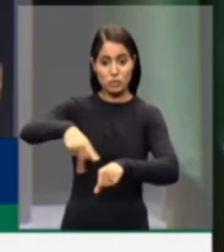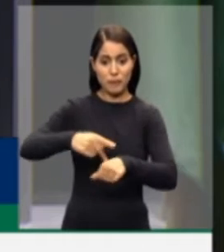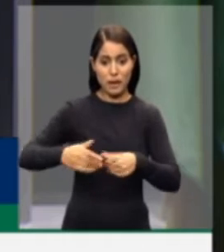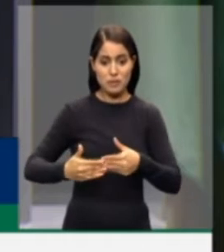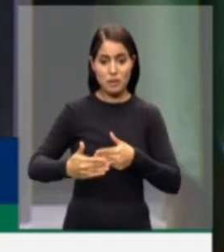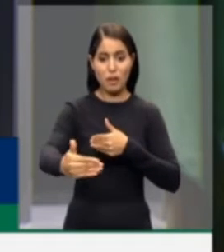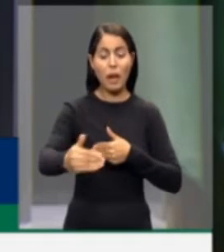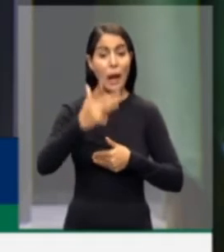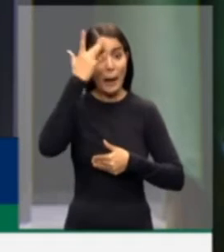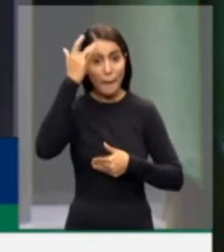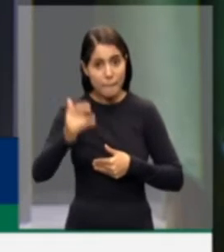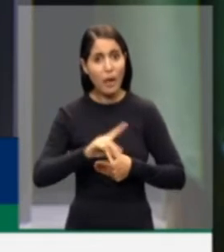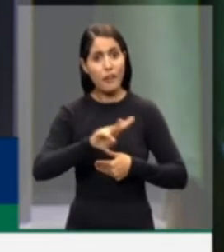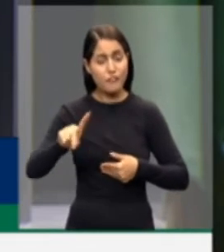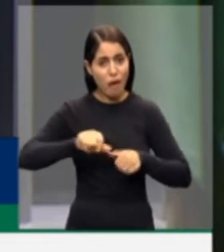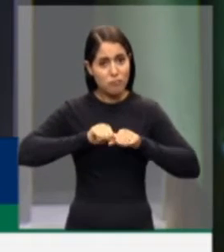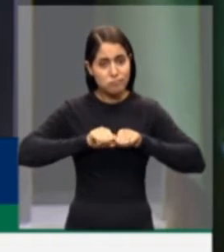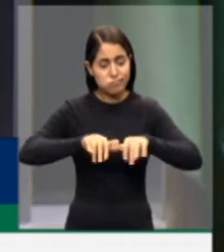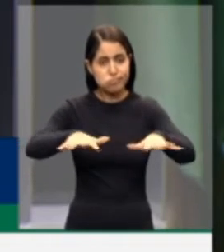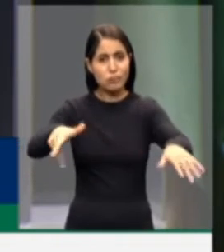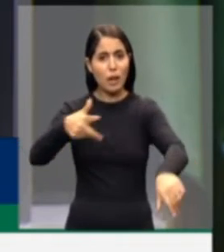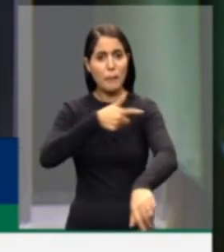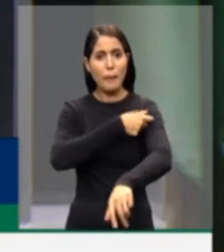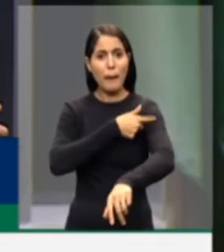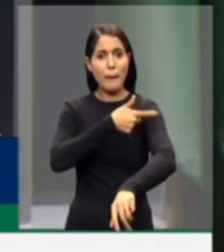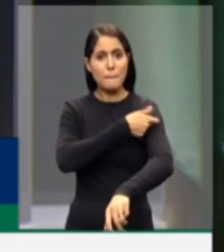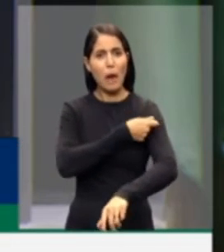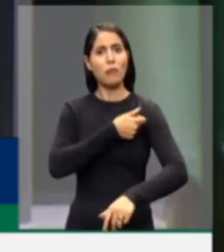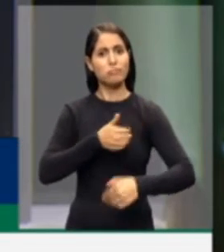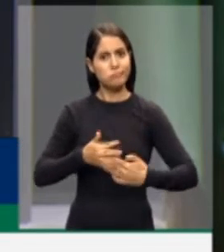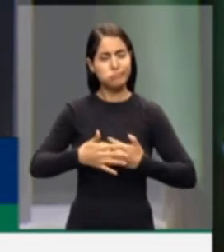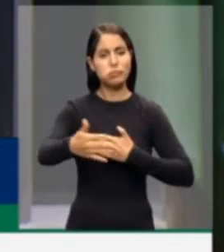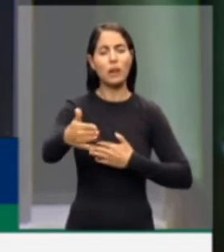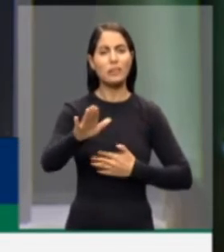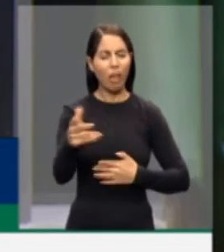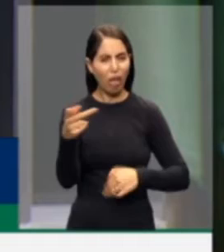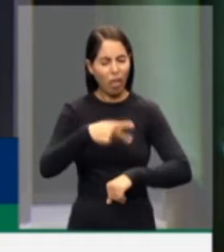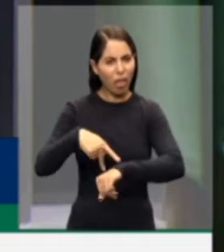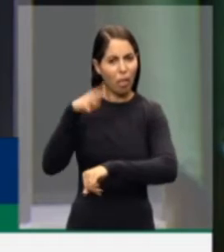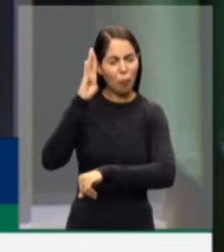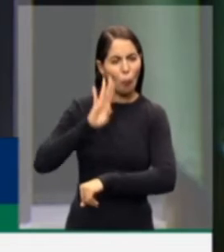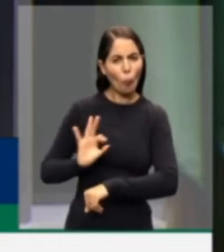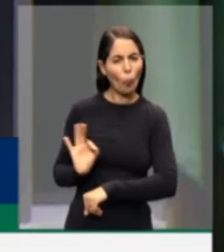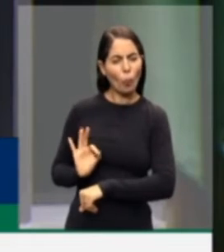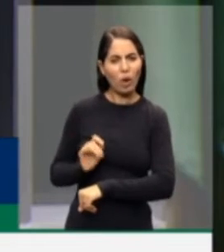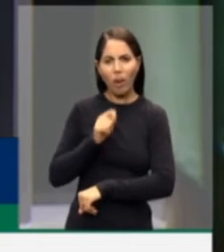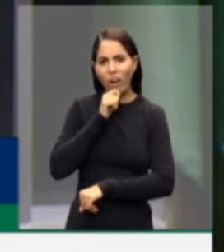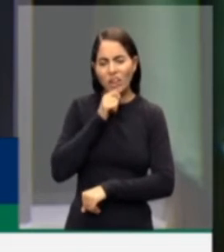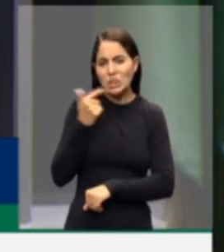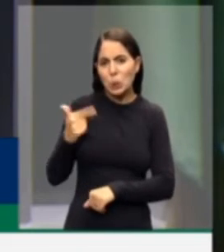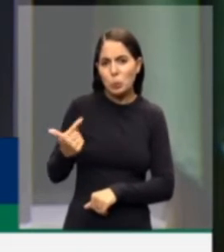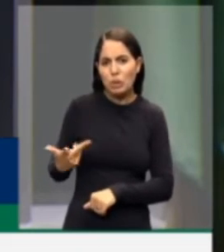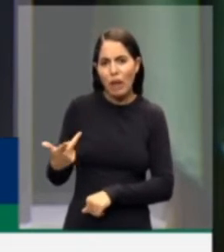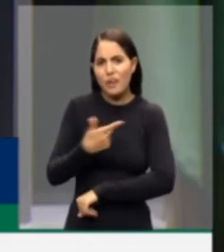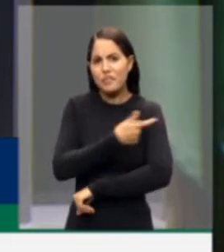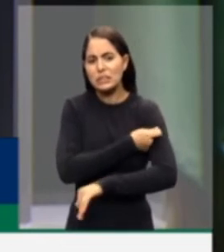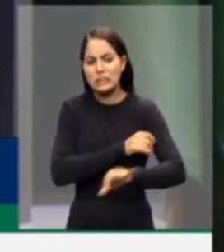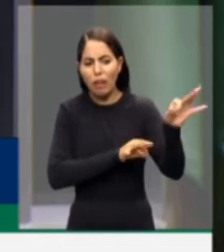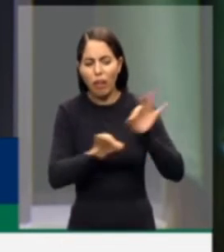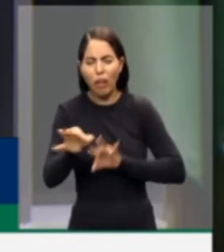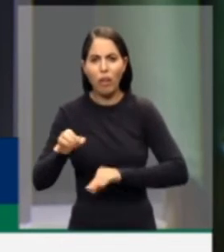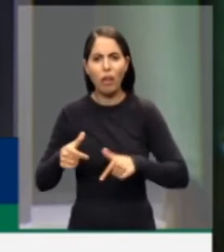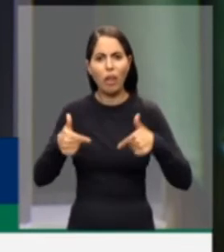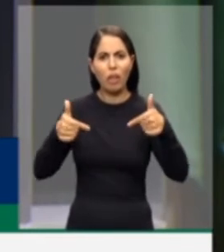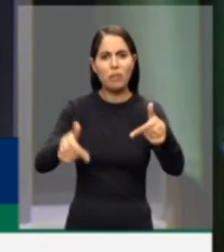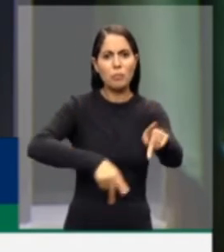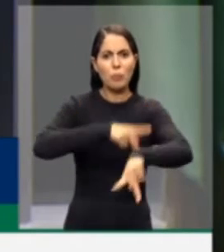amanhã as suas campanhas de vacinação. E o Brasil não tem sequer um plano para vacinar a